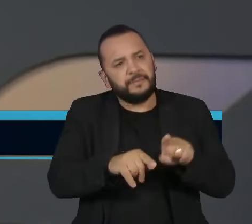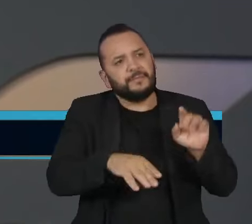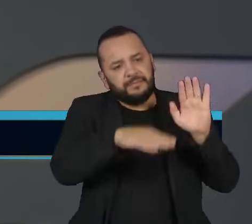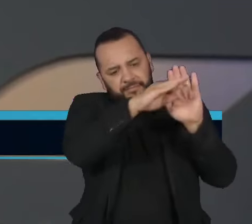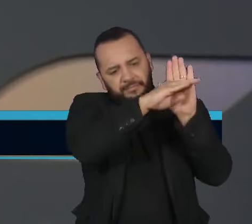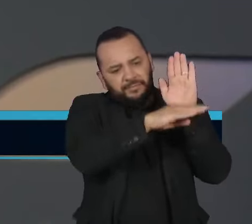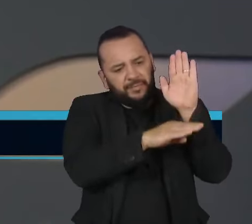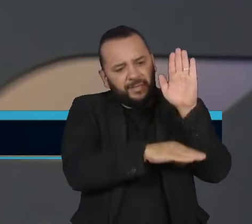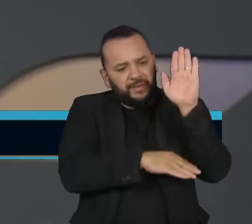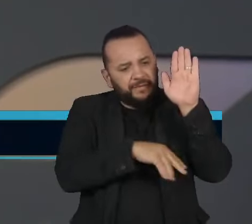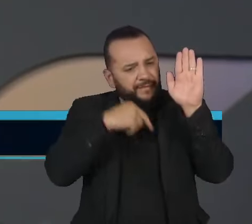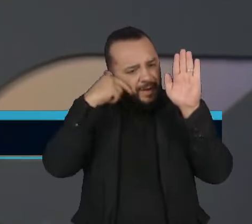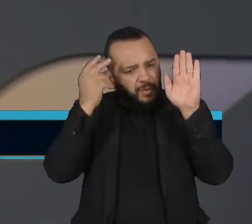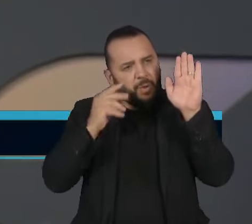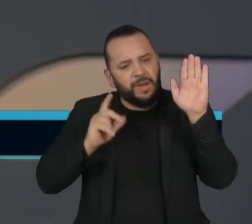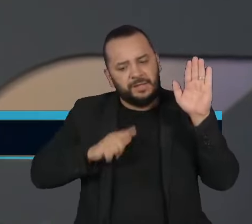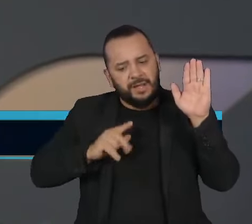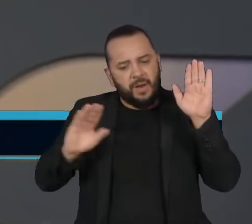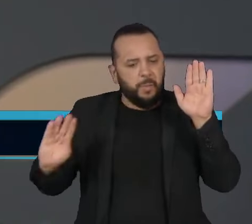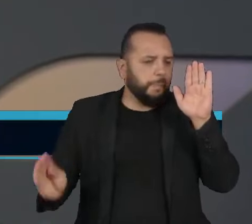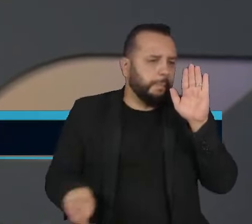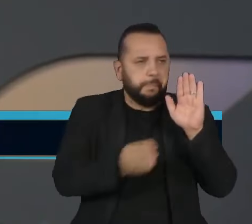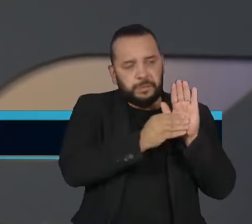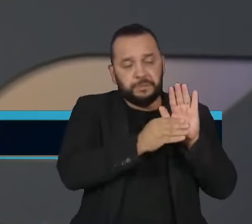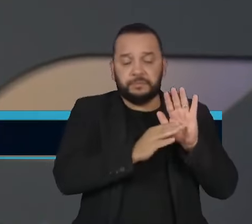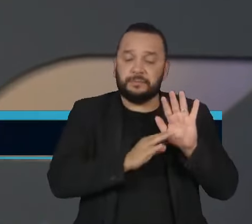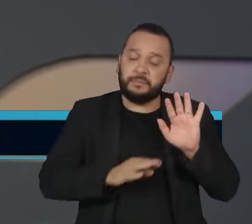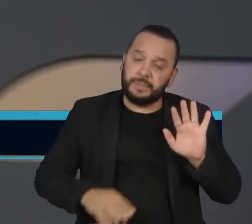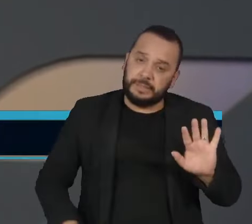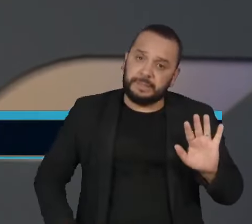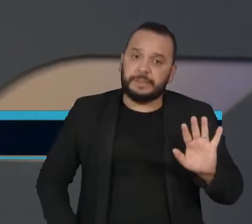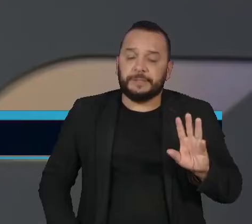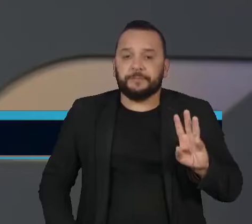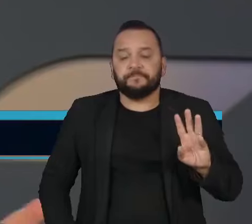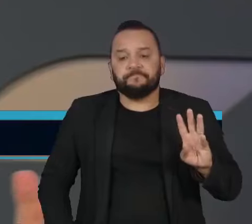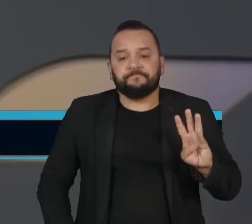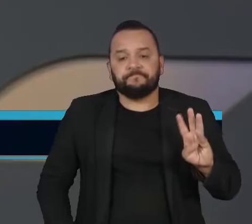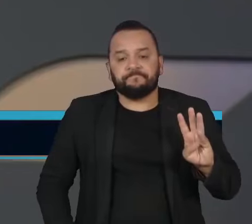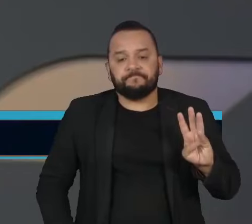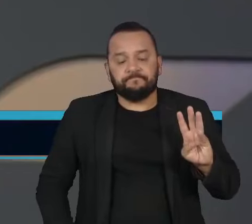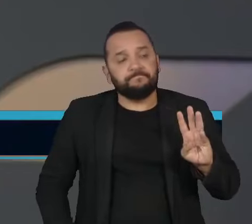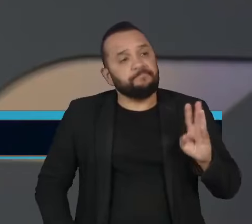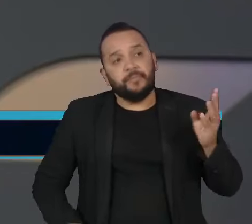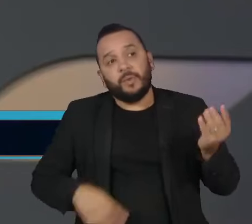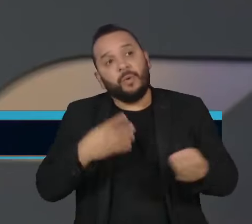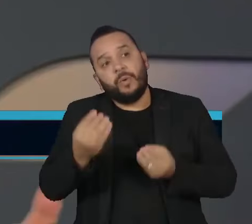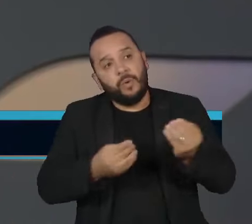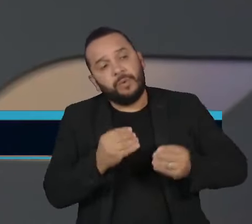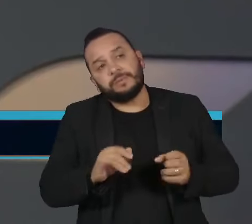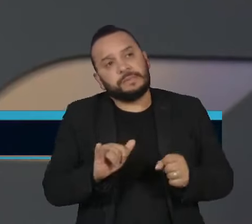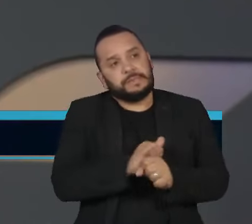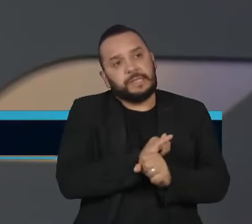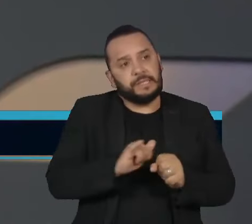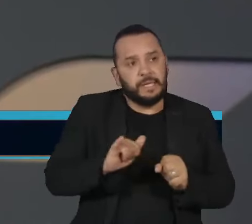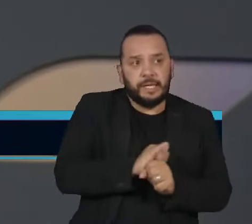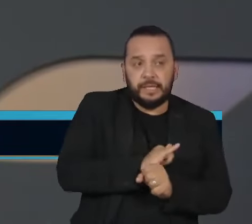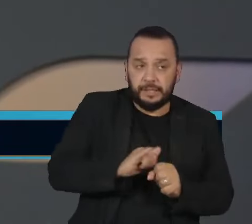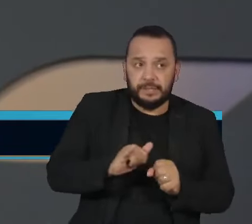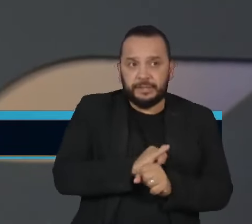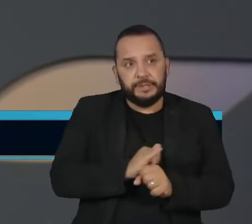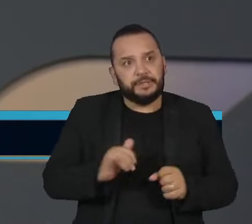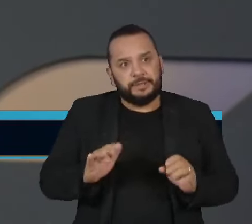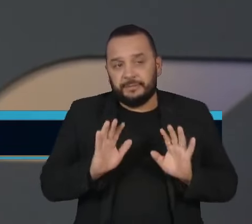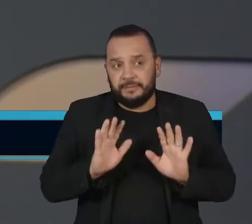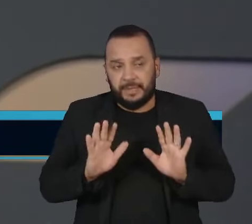posições. Agora, tudo vai depender, na verdade, do jogo estratégico e não das